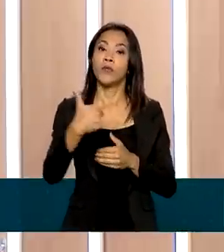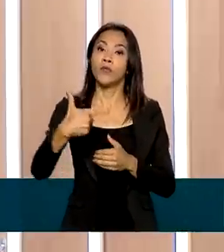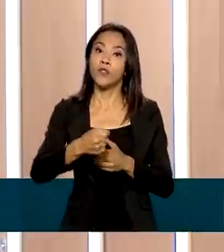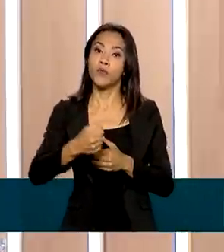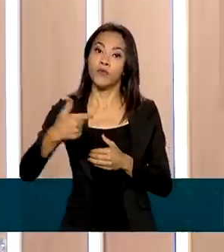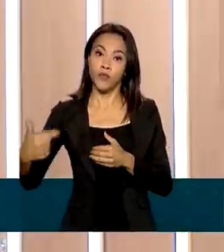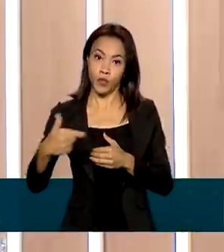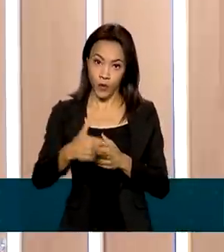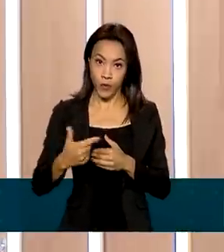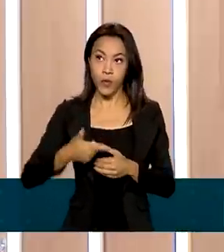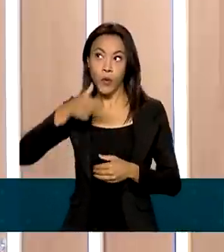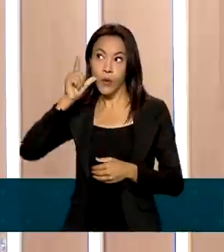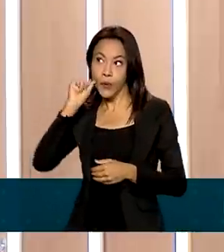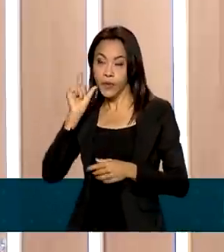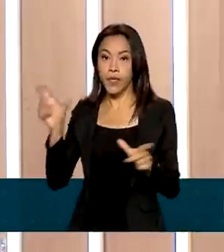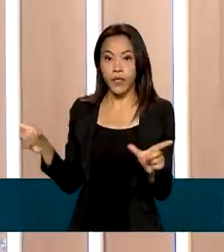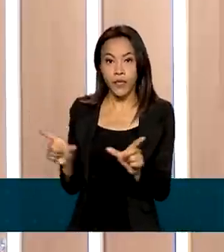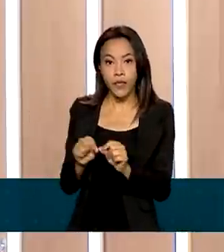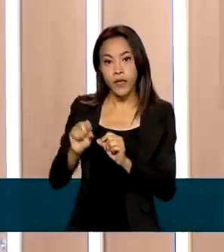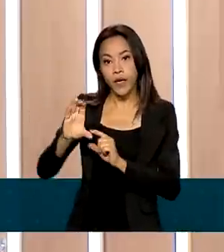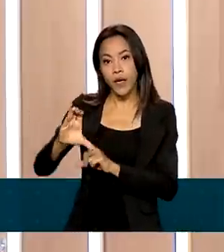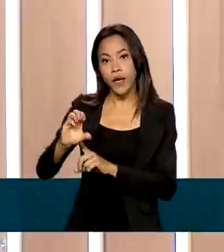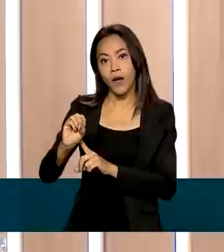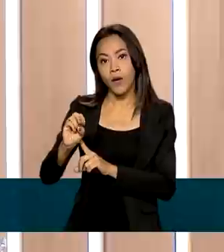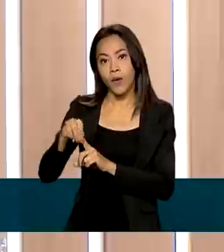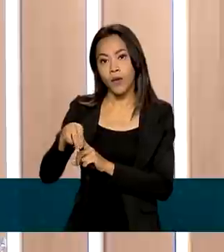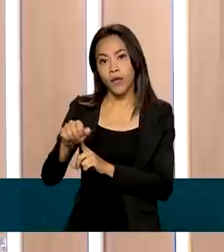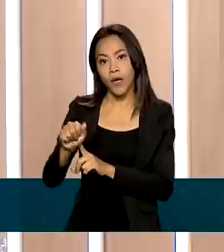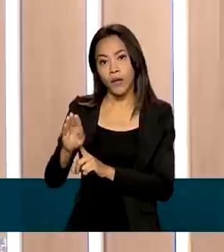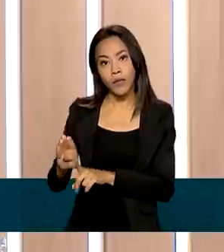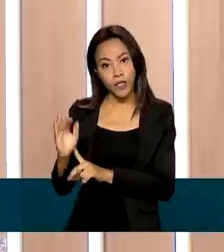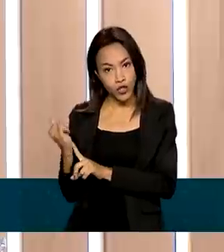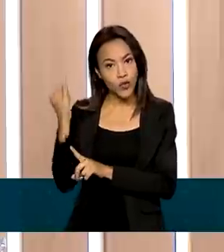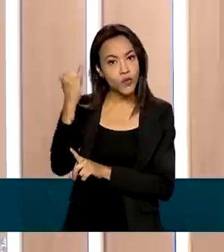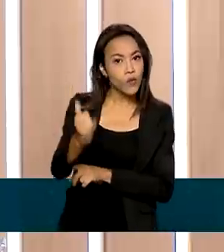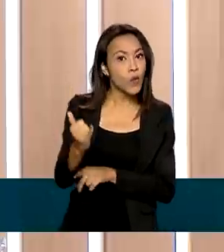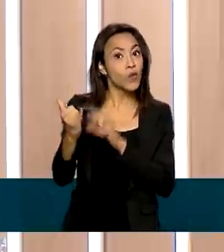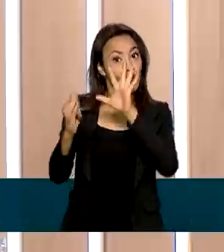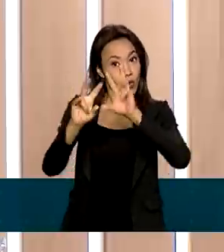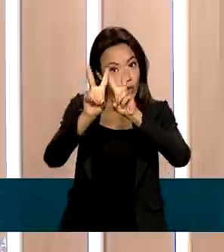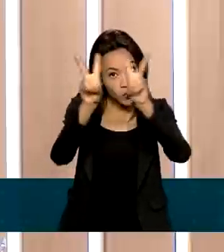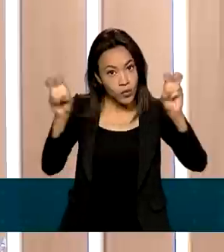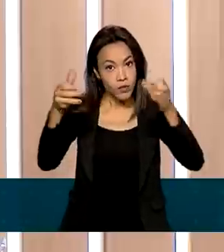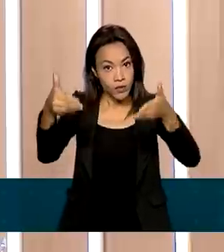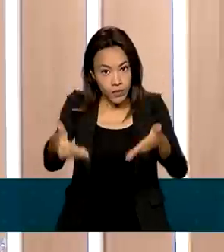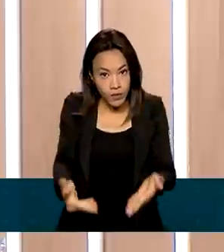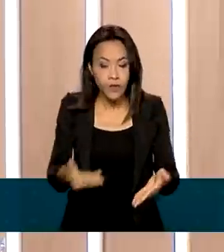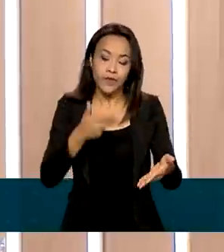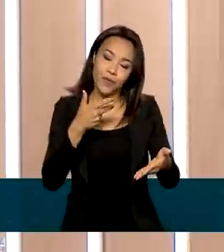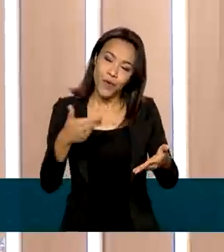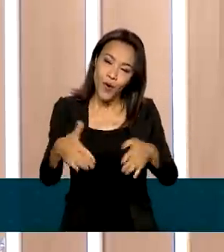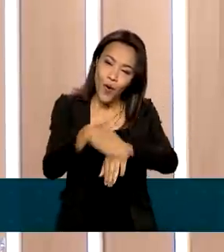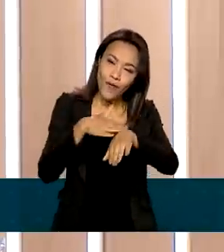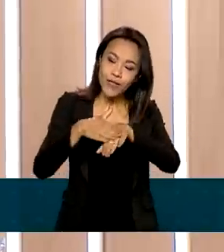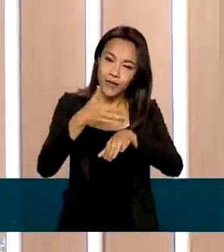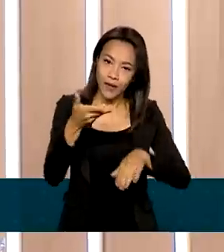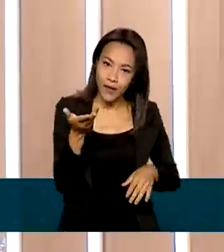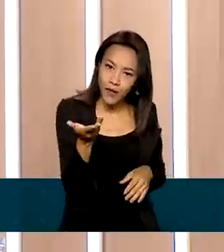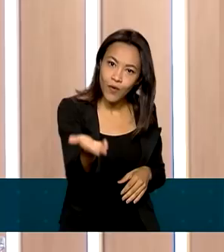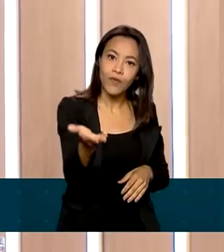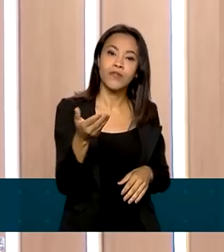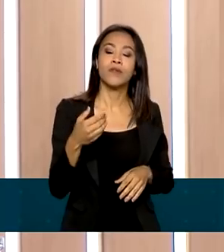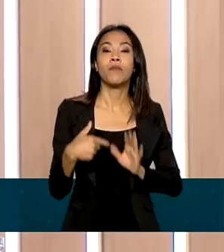Conab publicou a sua sétima estimativa. E, sobre esse tema, nós gostaríamos, então, de conversar com você, telespectador,